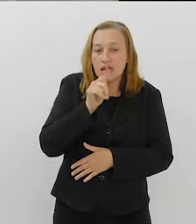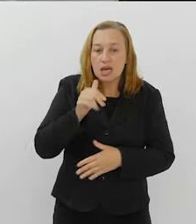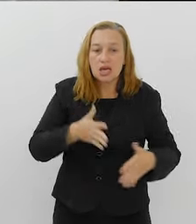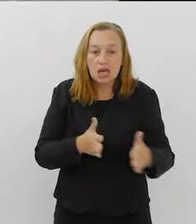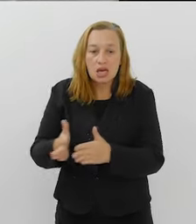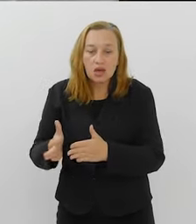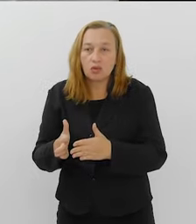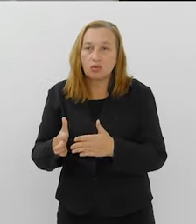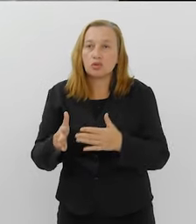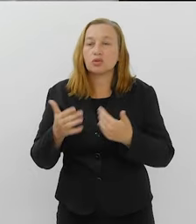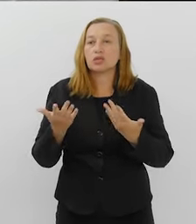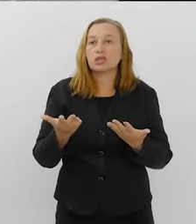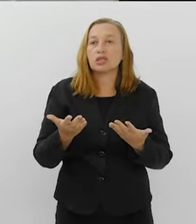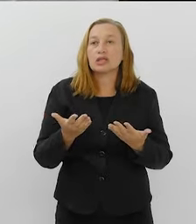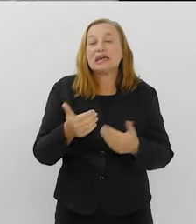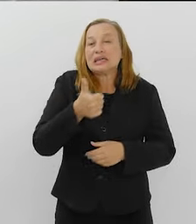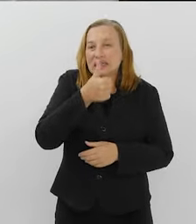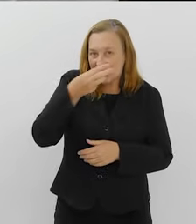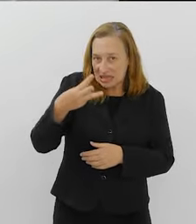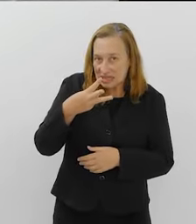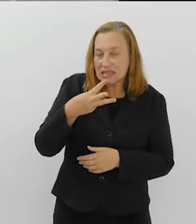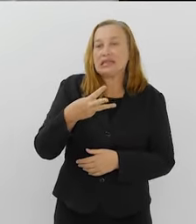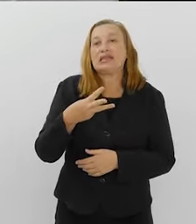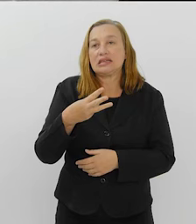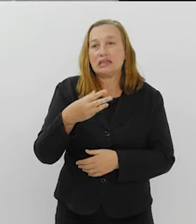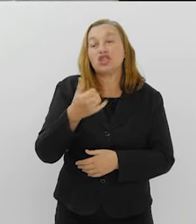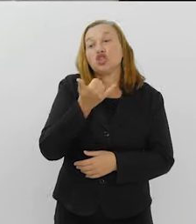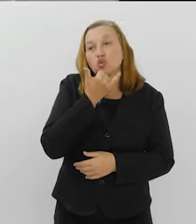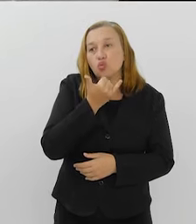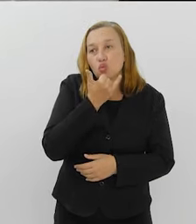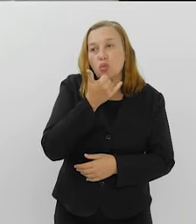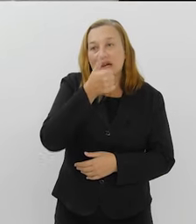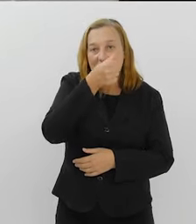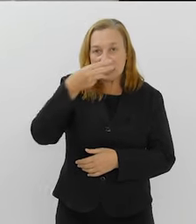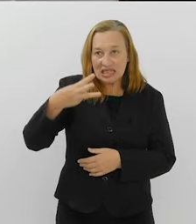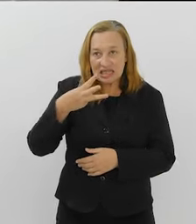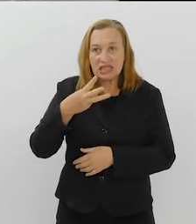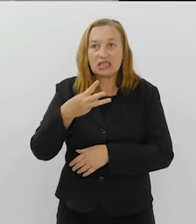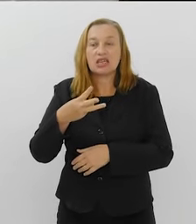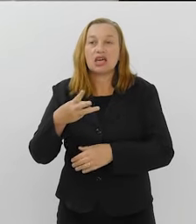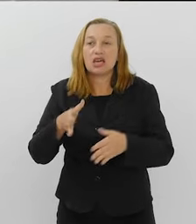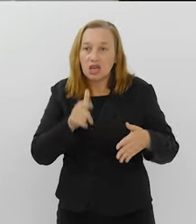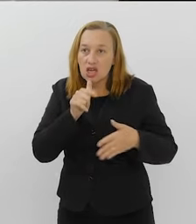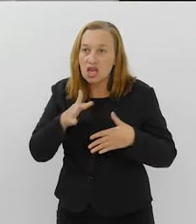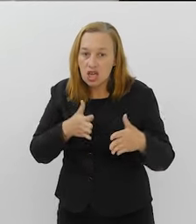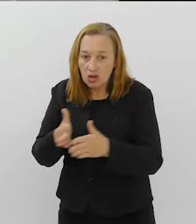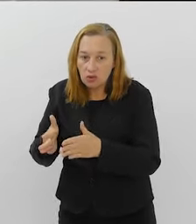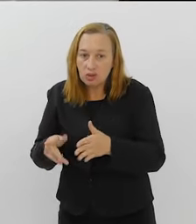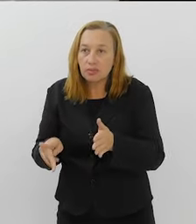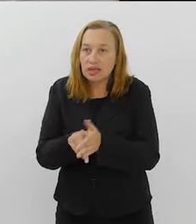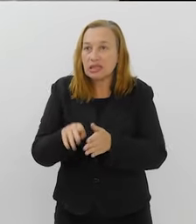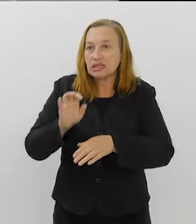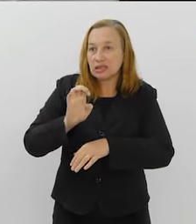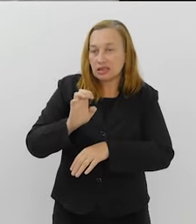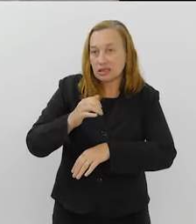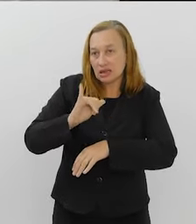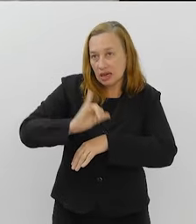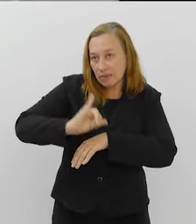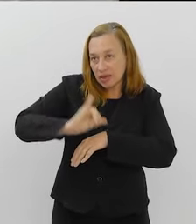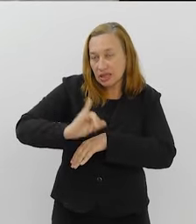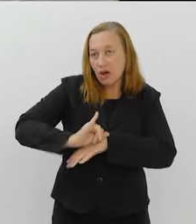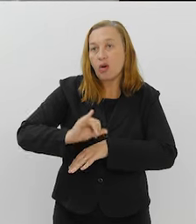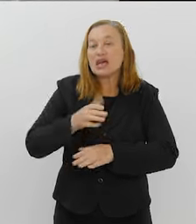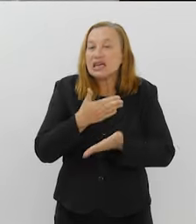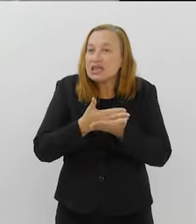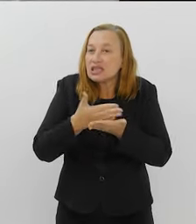Pode falar. Fala dos 11. São 13 rios. 13, desculpa. Da capital, é cidade, né? Isso. Inicialmente,